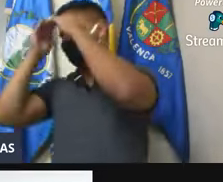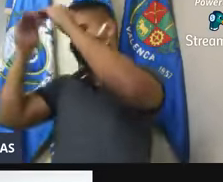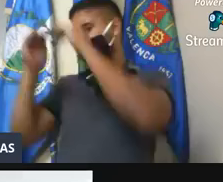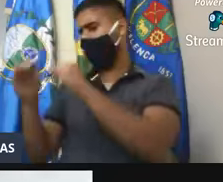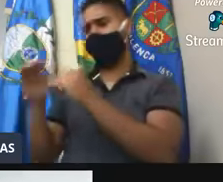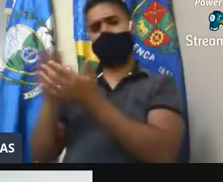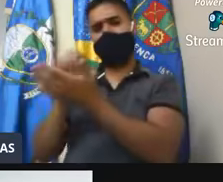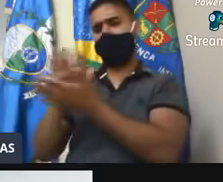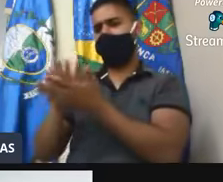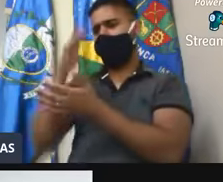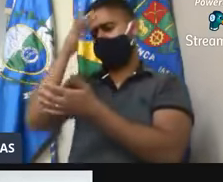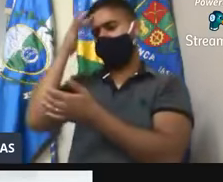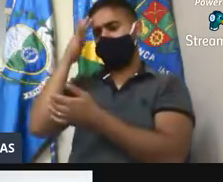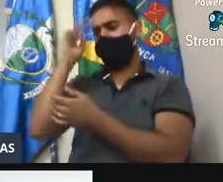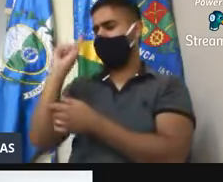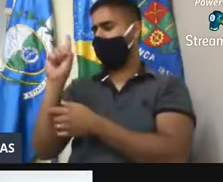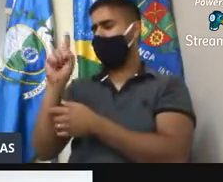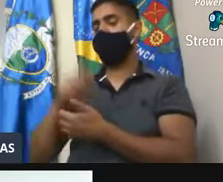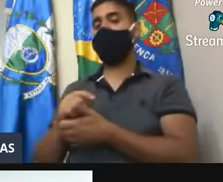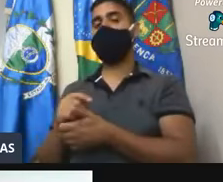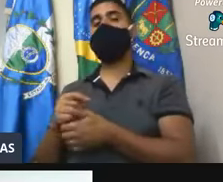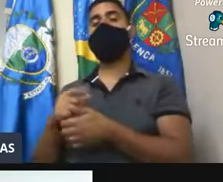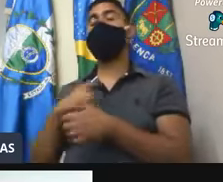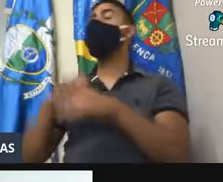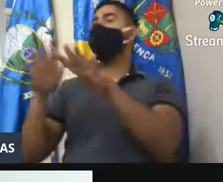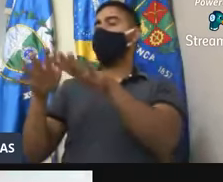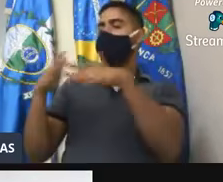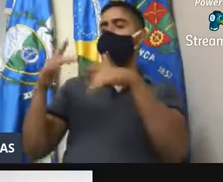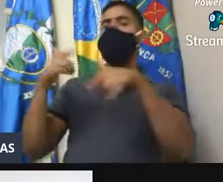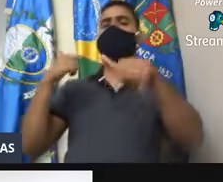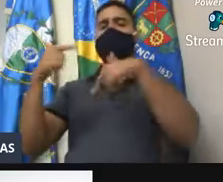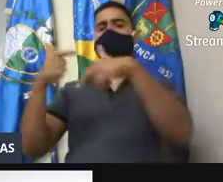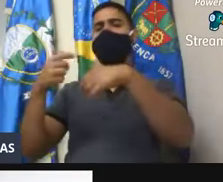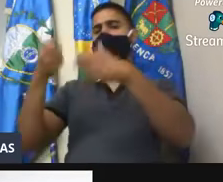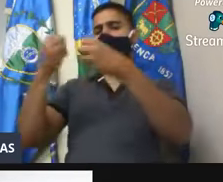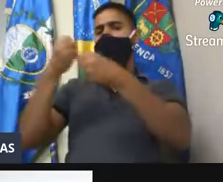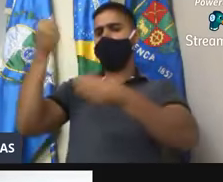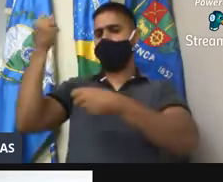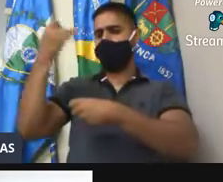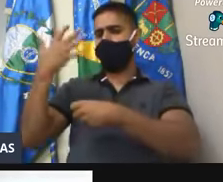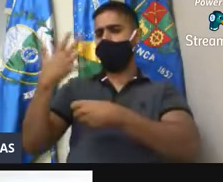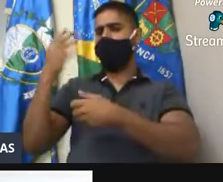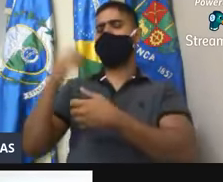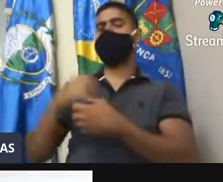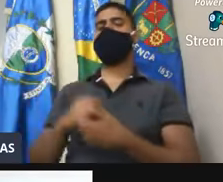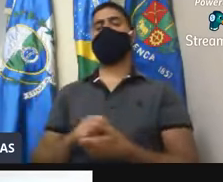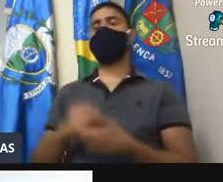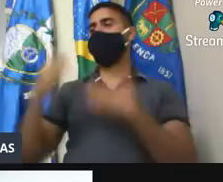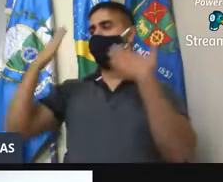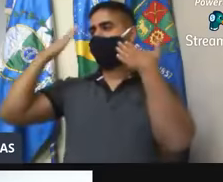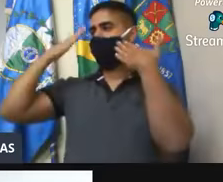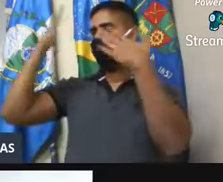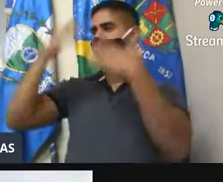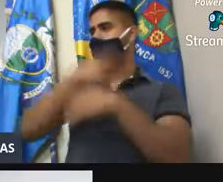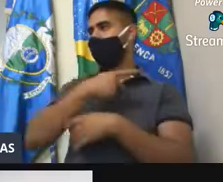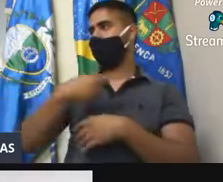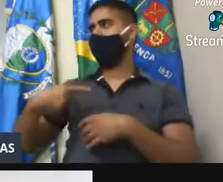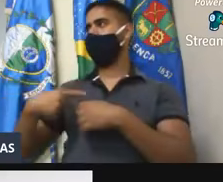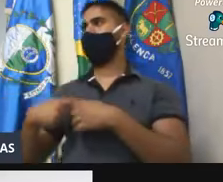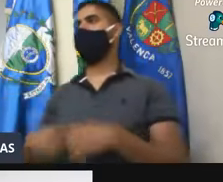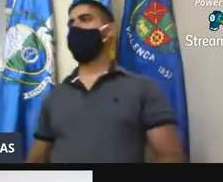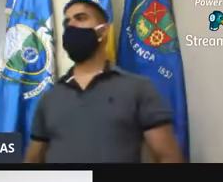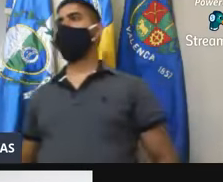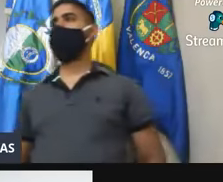aqui nessa casa. Então, nós estamos atentos e vamos trabalhar com a clareza que viemos trabalhando até hoje. Obrigado, presidente. Próximo